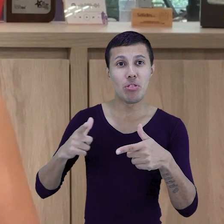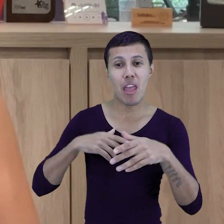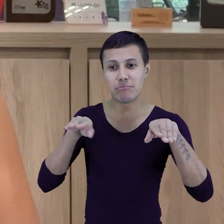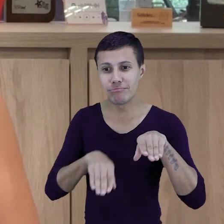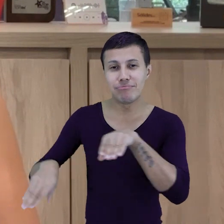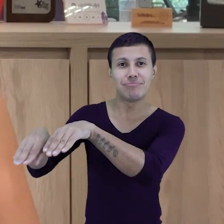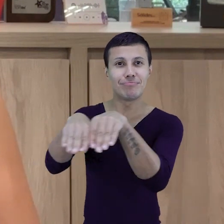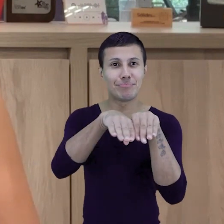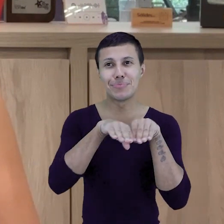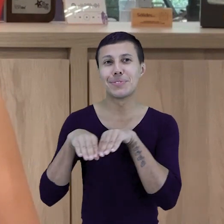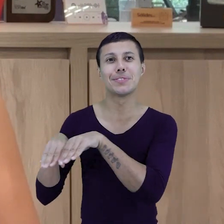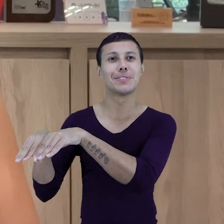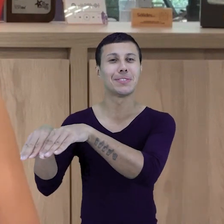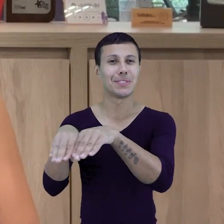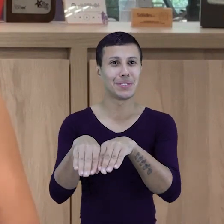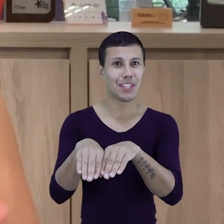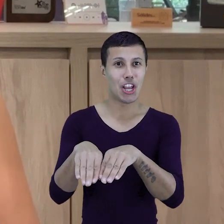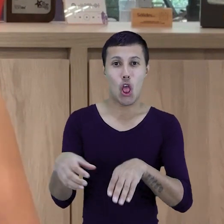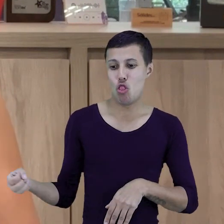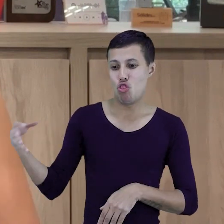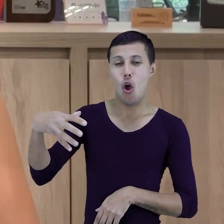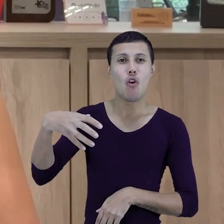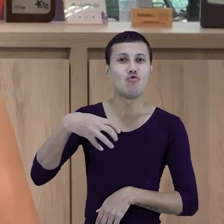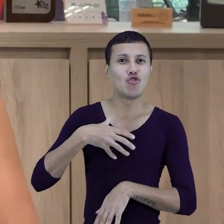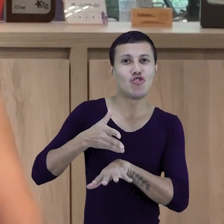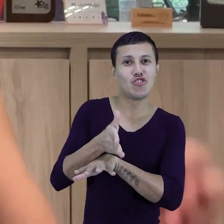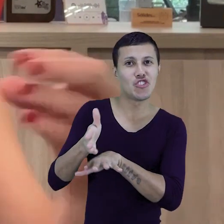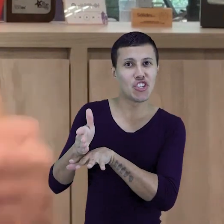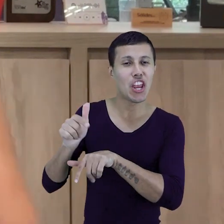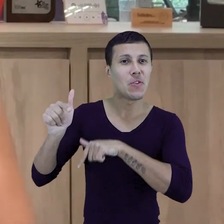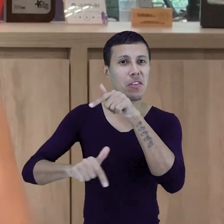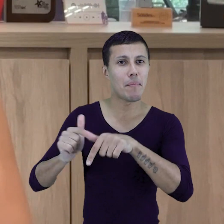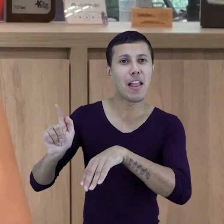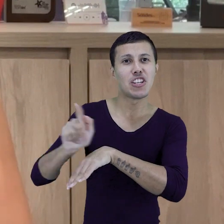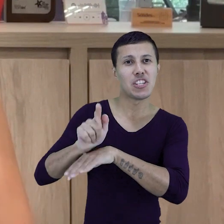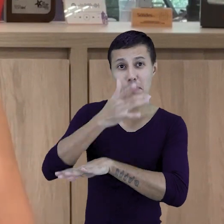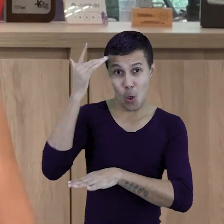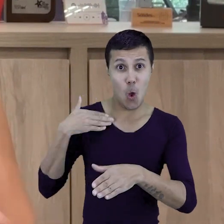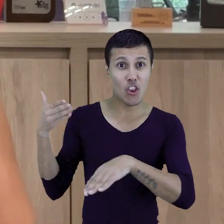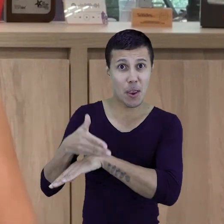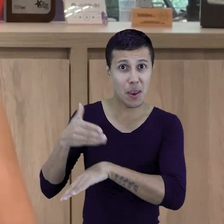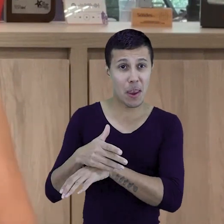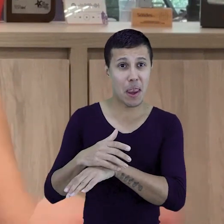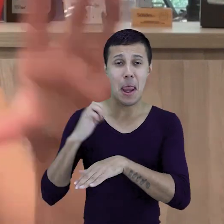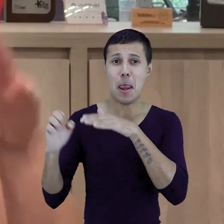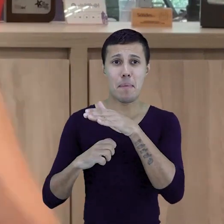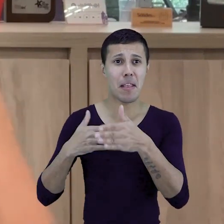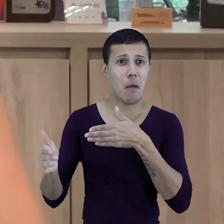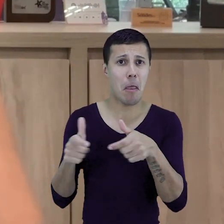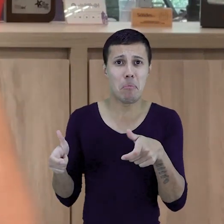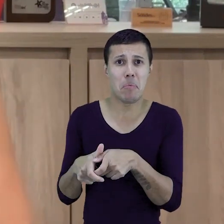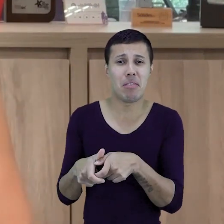desse novo jeito de se fazer a gestão de pessoas. É acessível. Hoje, qualquer pequena empresa, ela